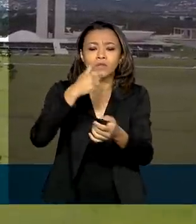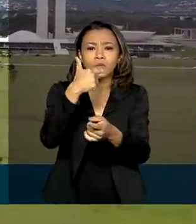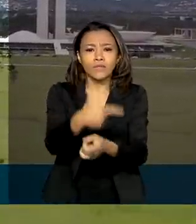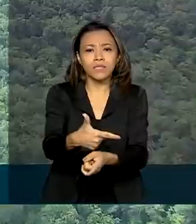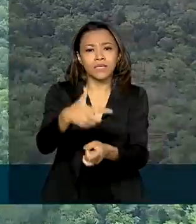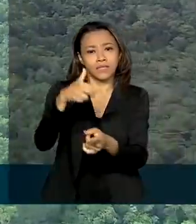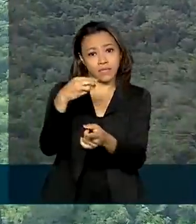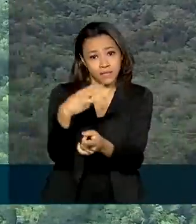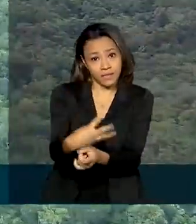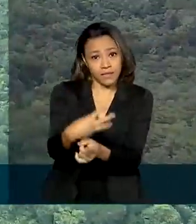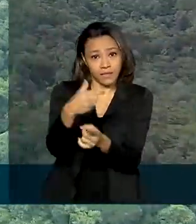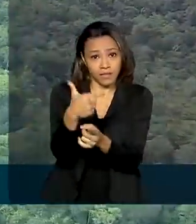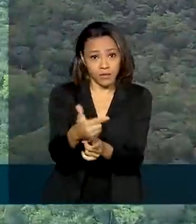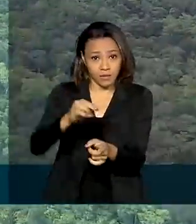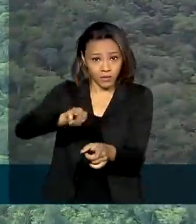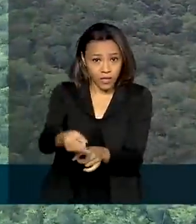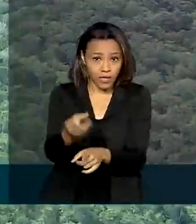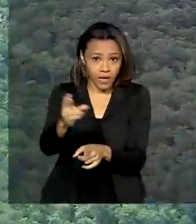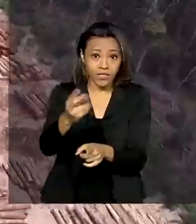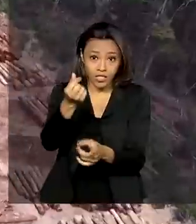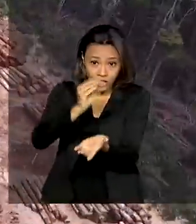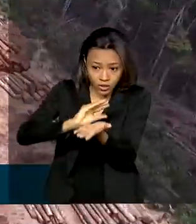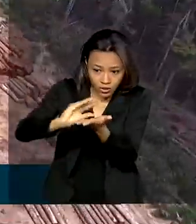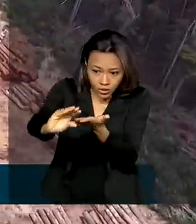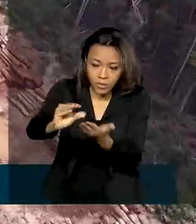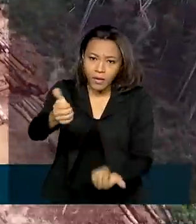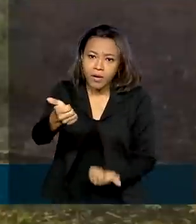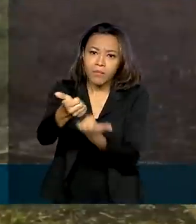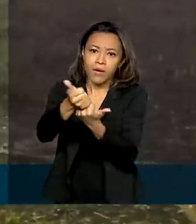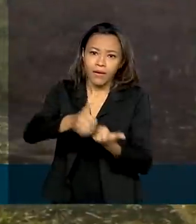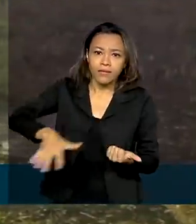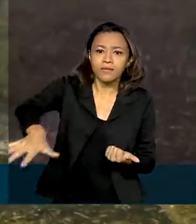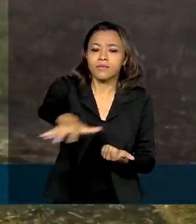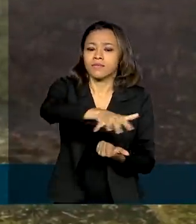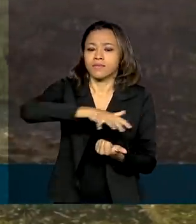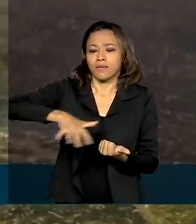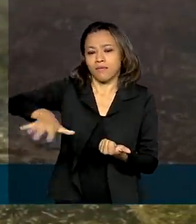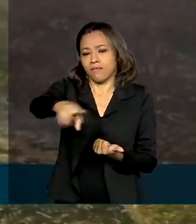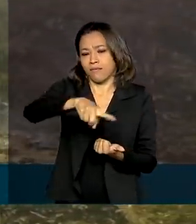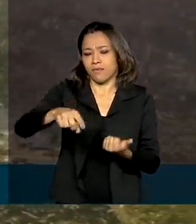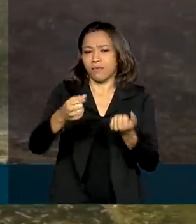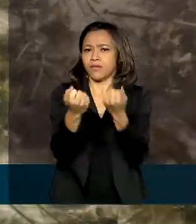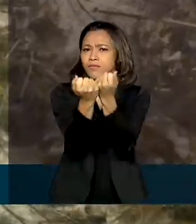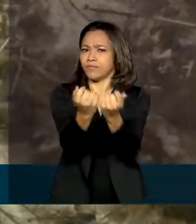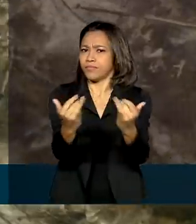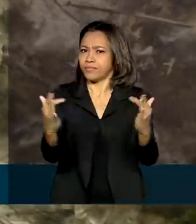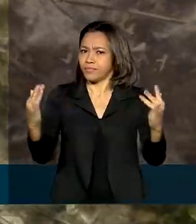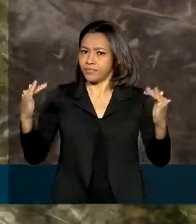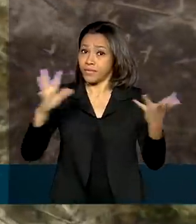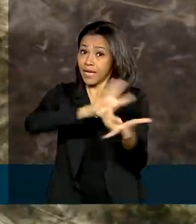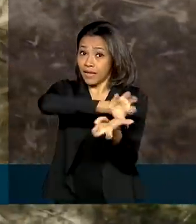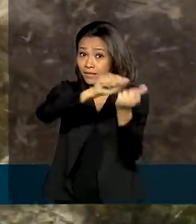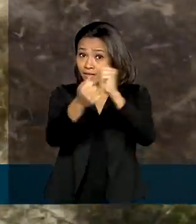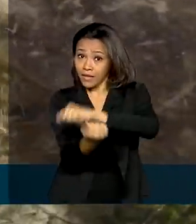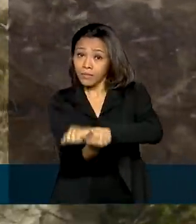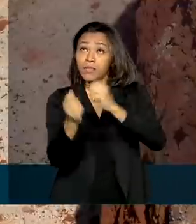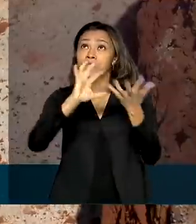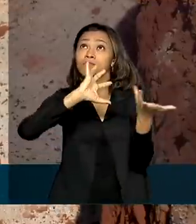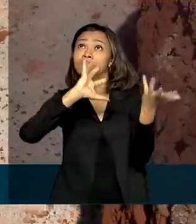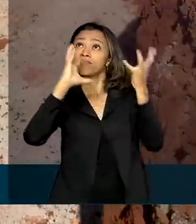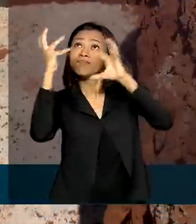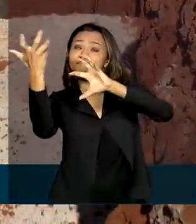para ações de redução de impactos ambientais e adaptação às mudanças climáticas.